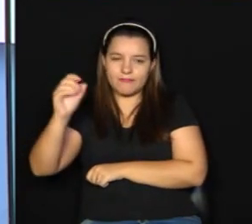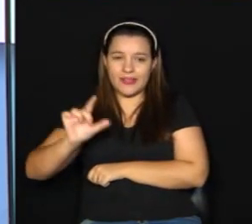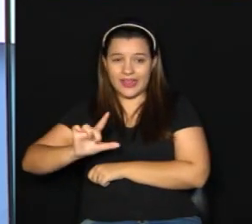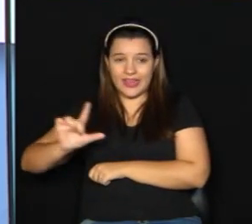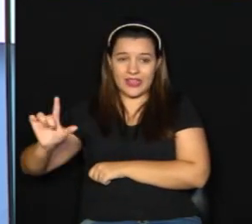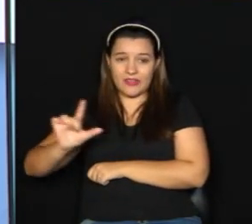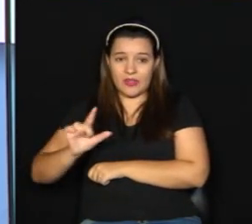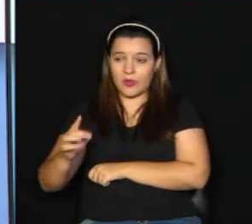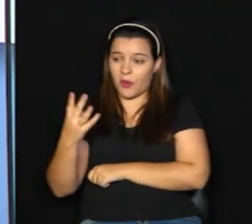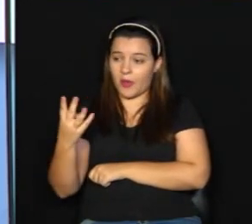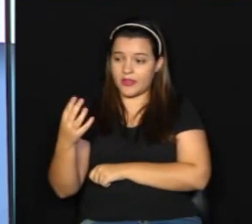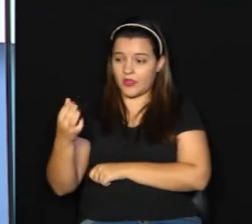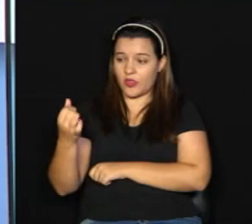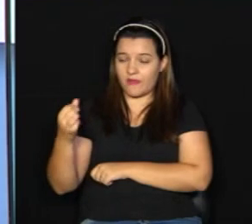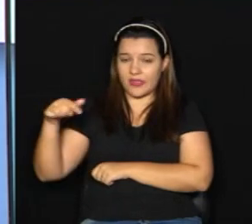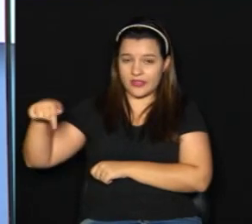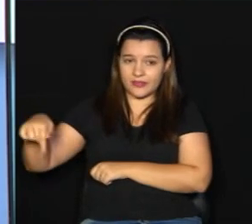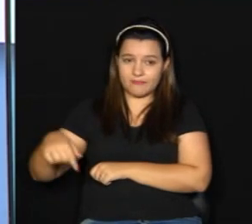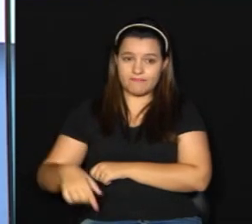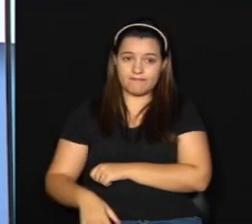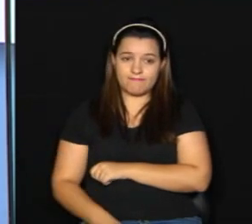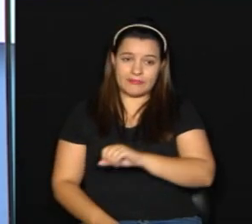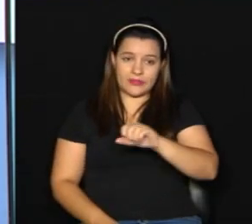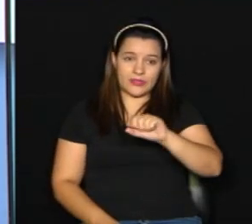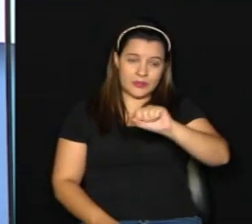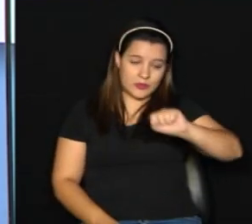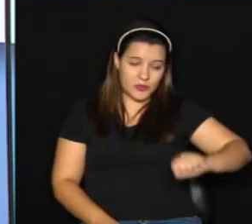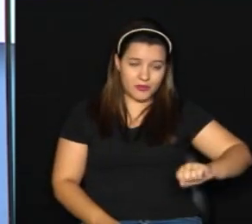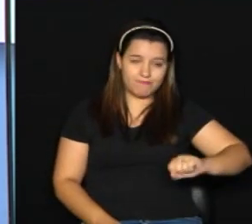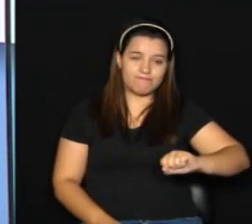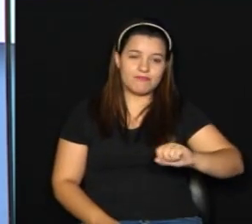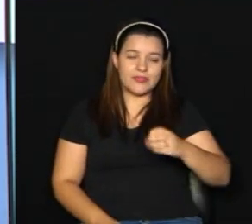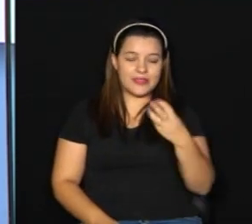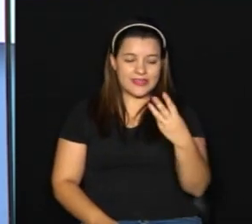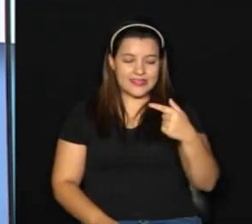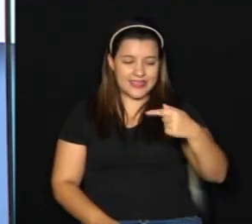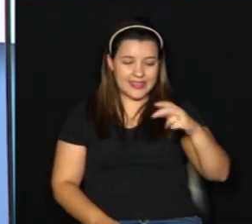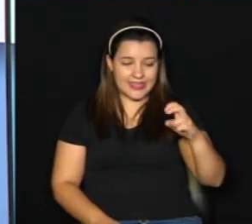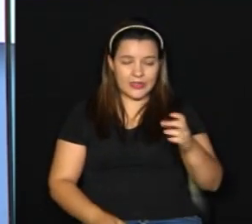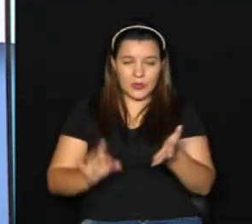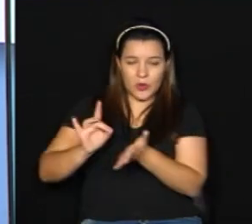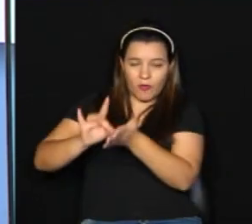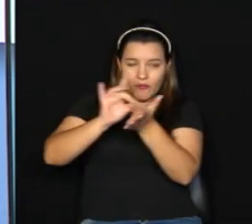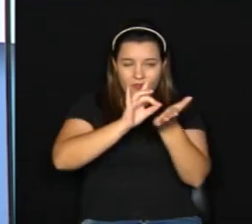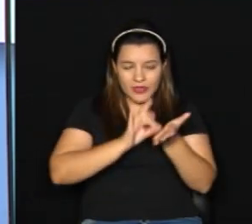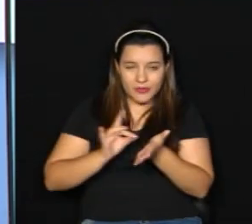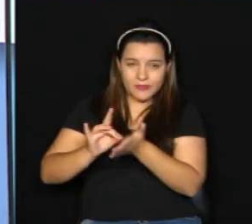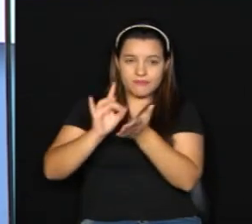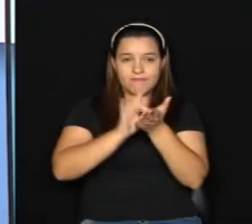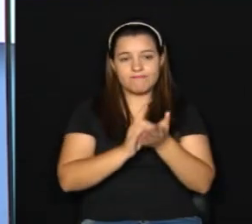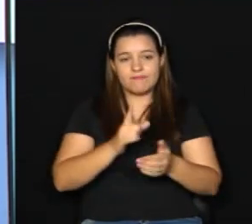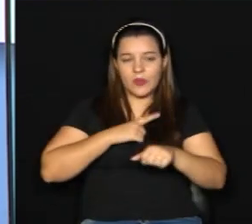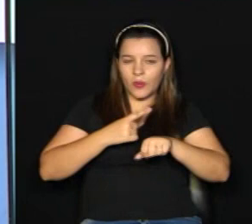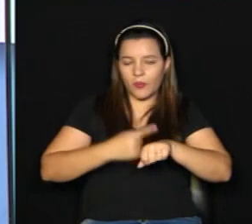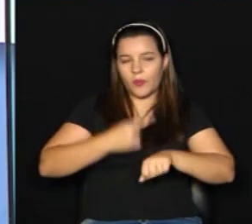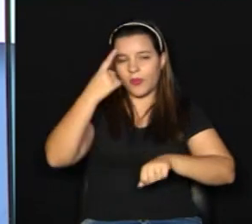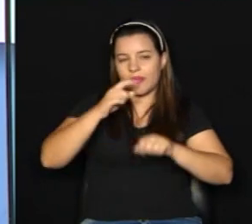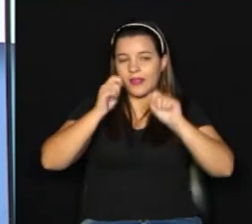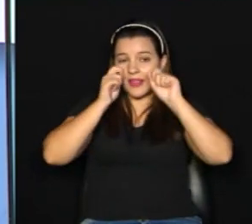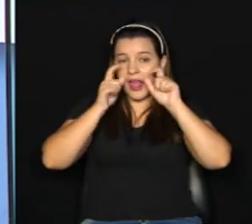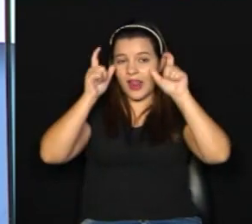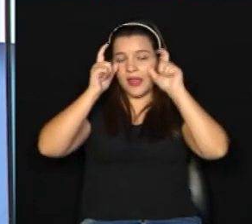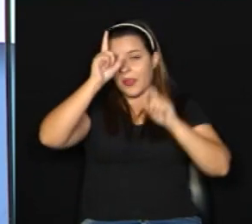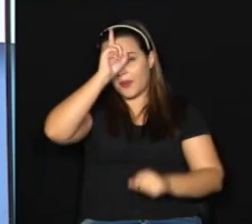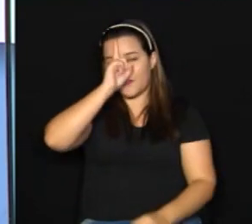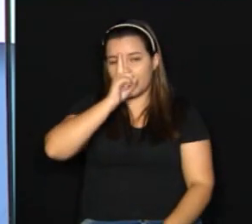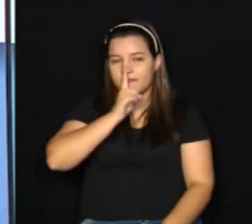497 e a sul com 335 confirmações. E ainda foi lançado um alerta amarelo